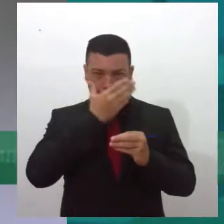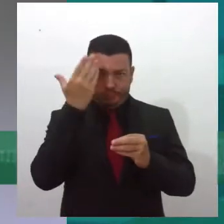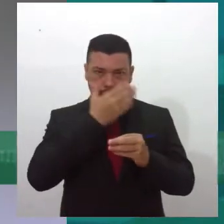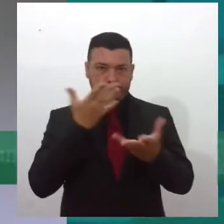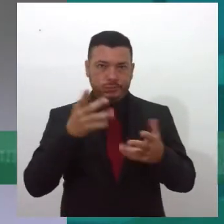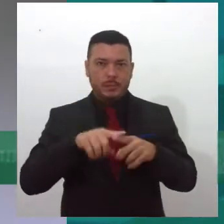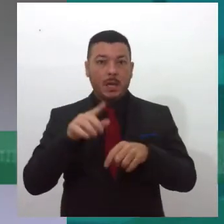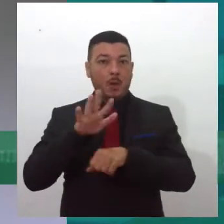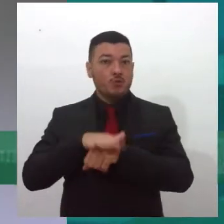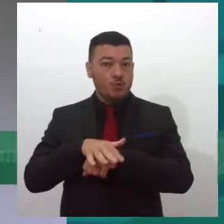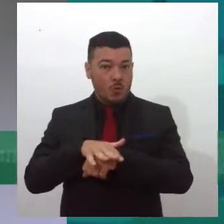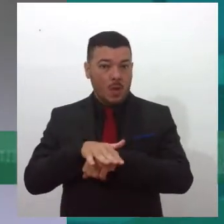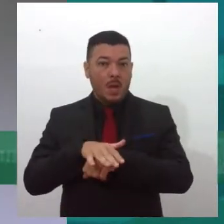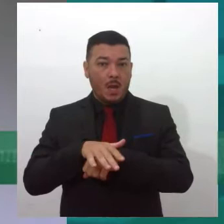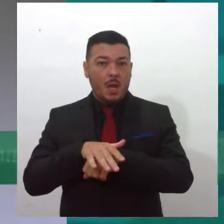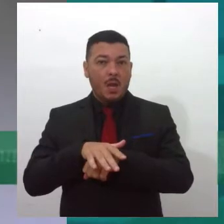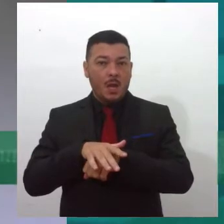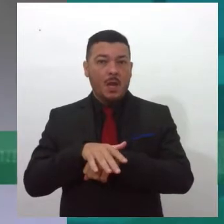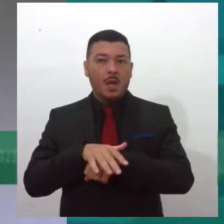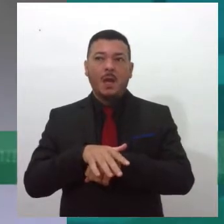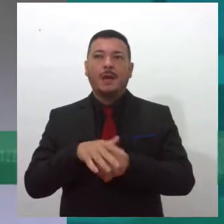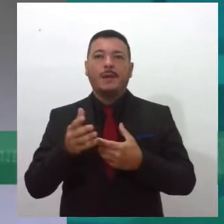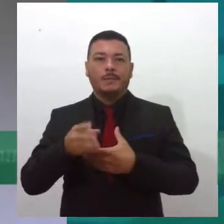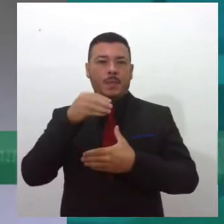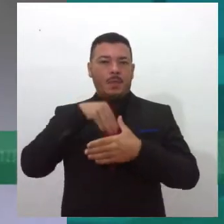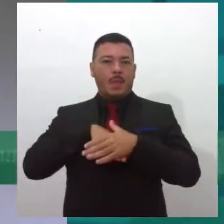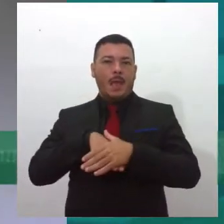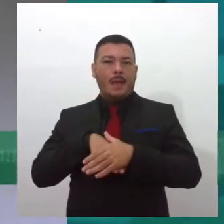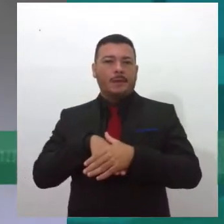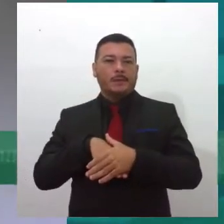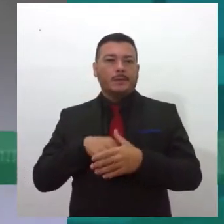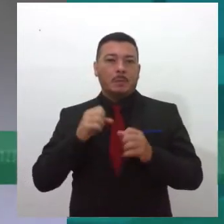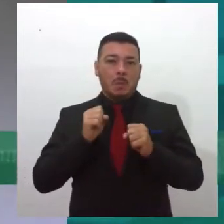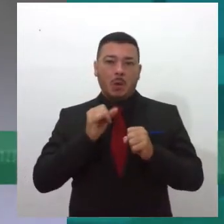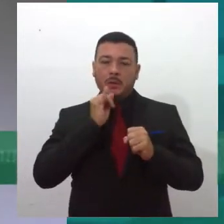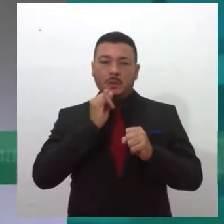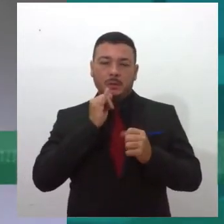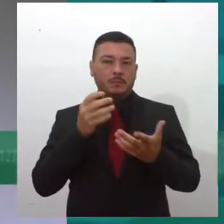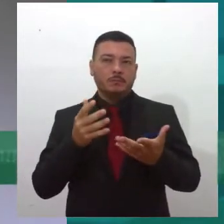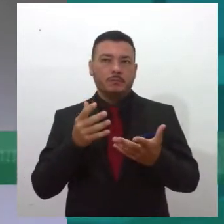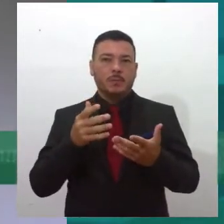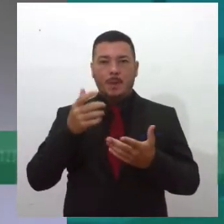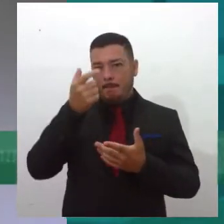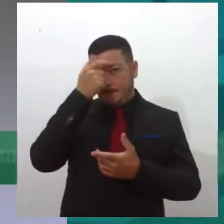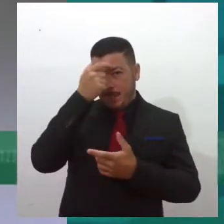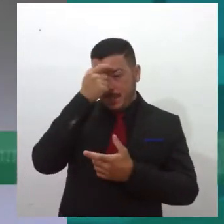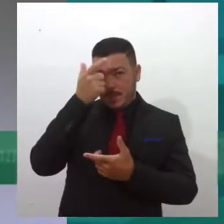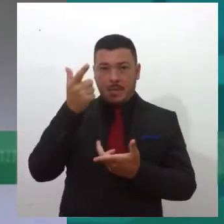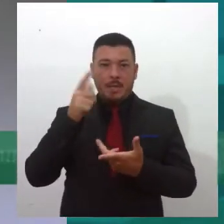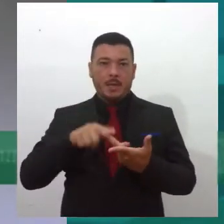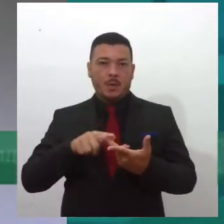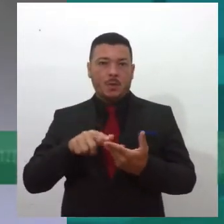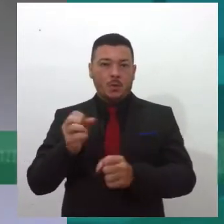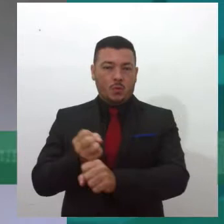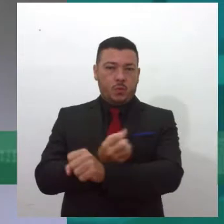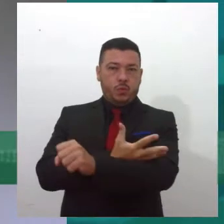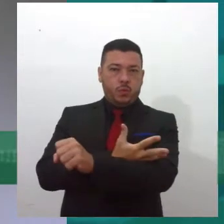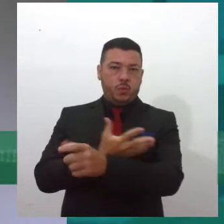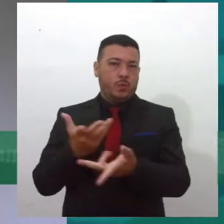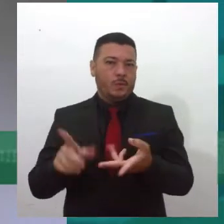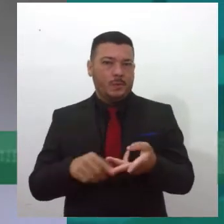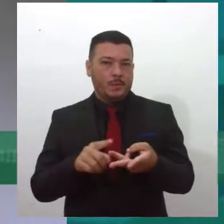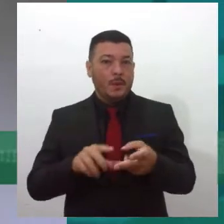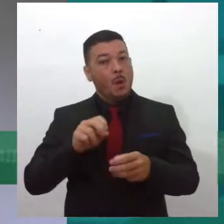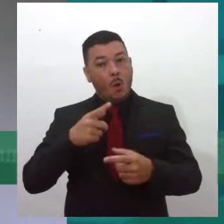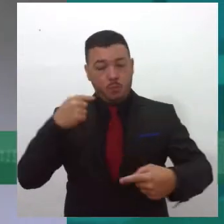uma doença mais sistêmica, né? Que pode ser de cunho psíquico, emocional, mas também funcional.